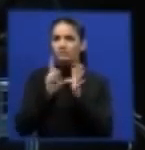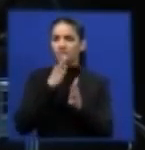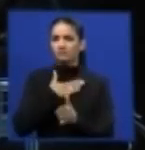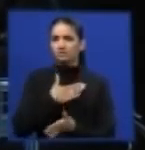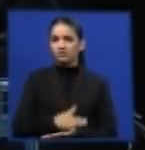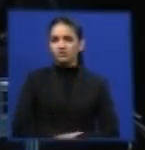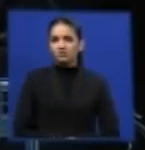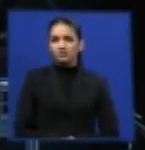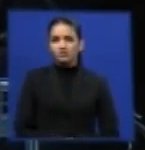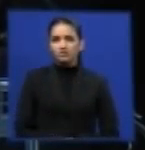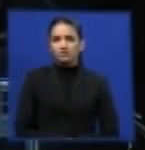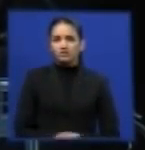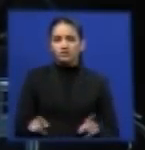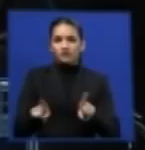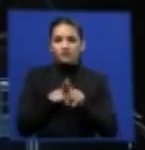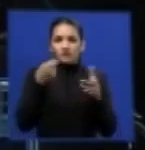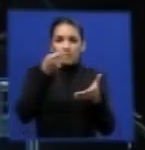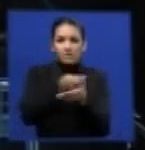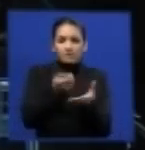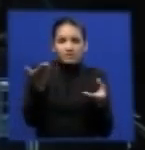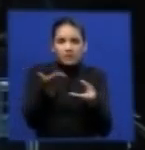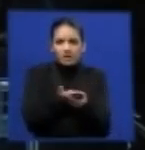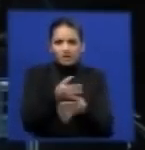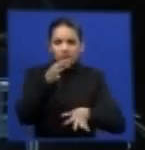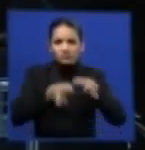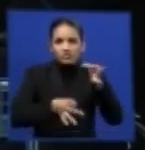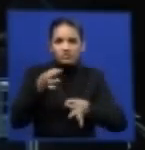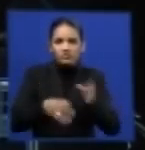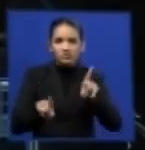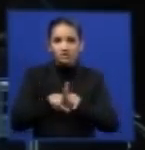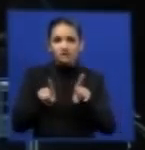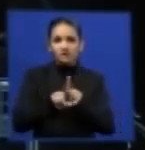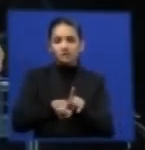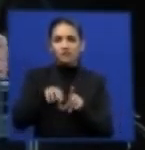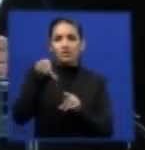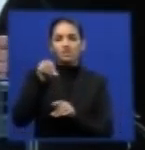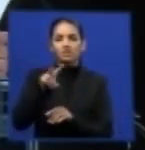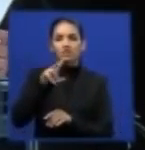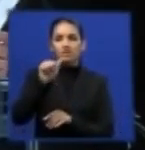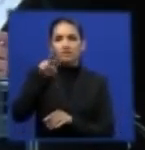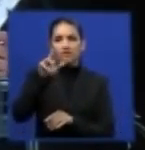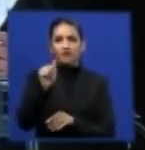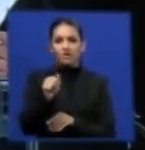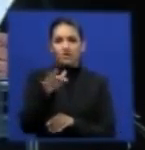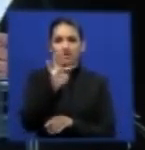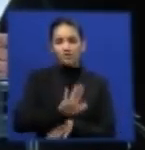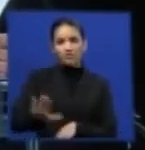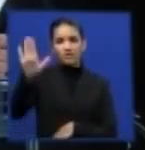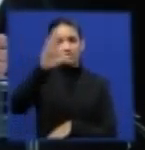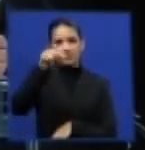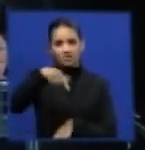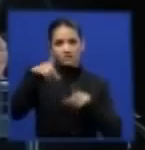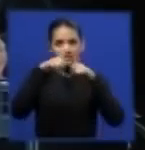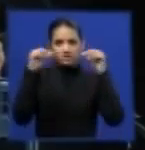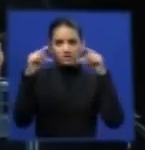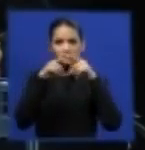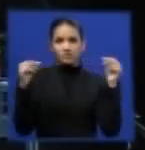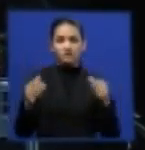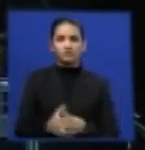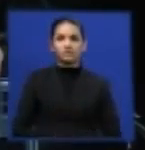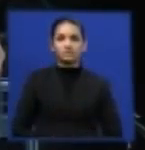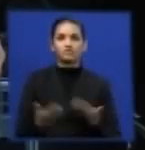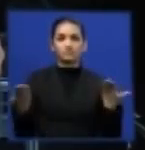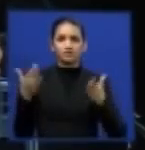E a ação judicial referida é essa da nona vara federal em Brasília. E, para